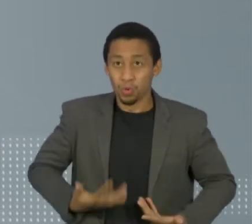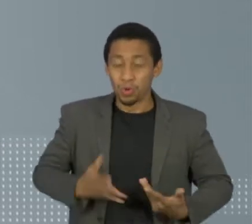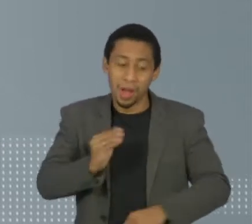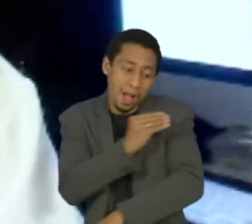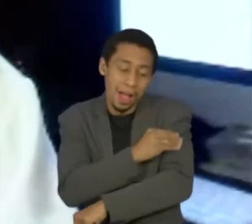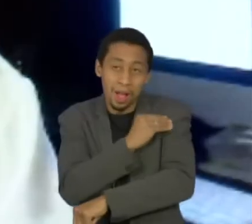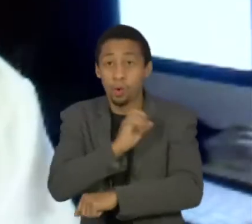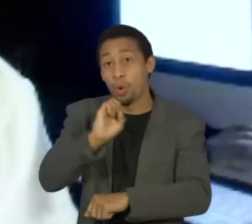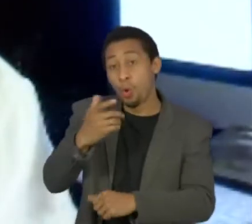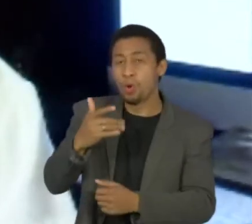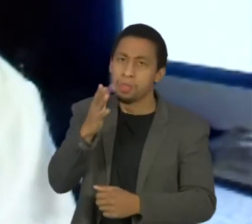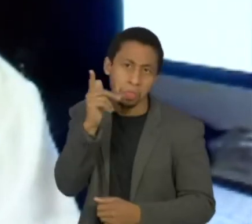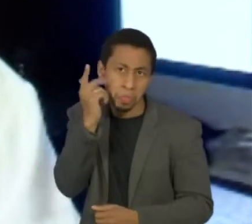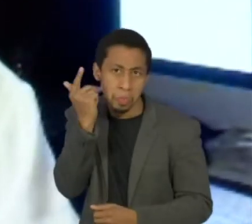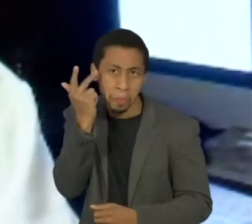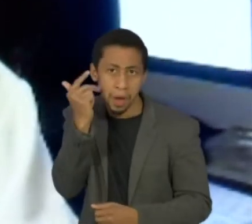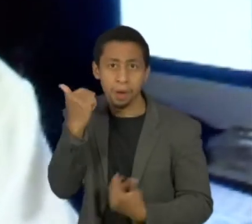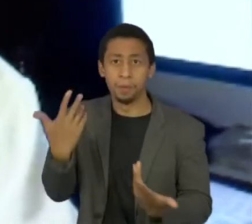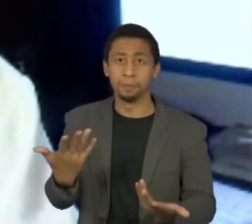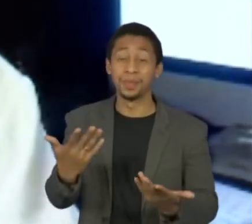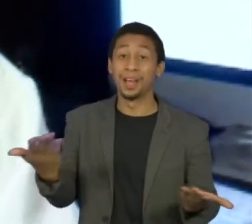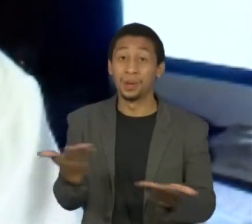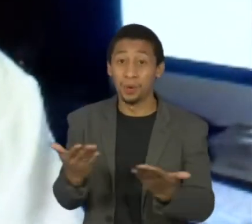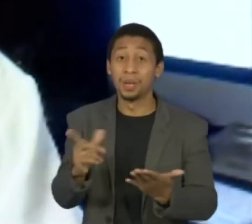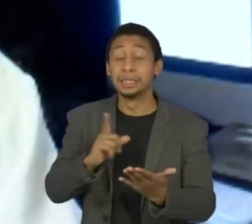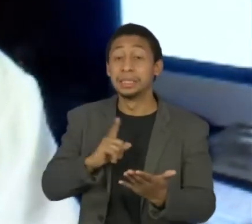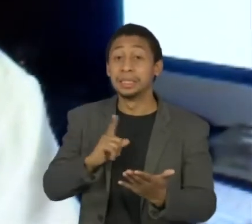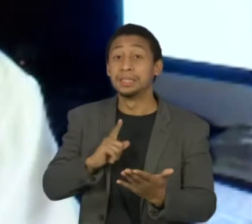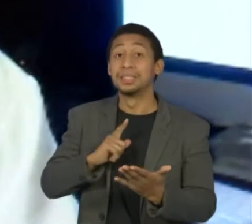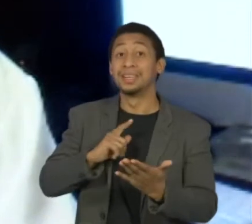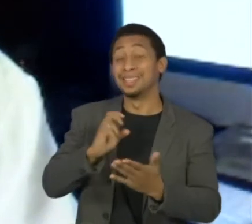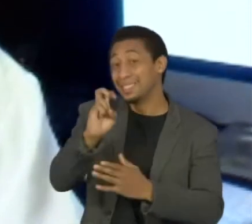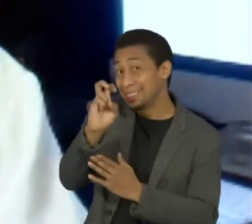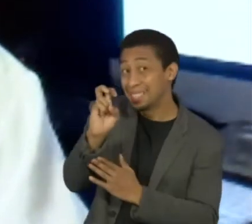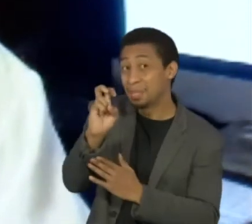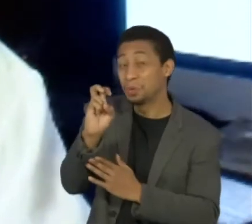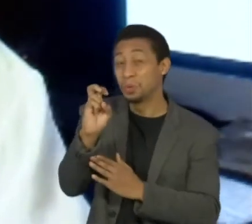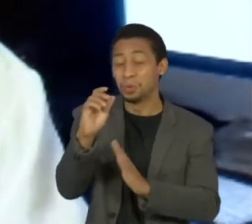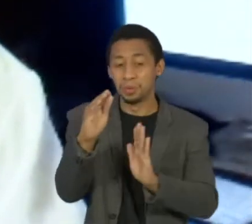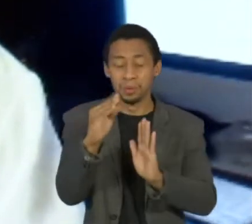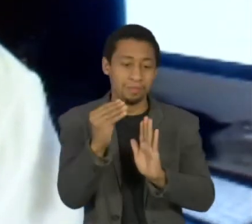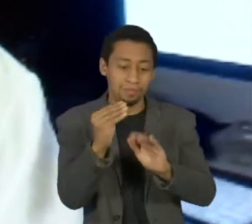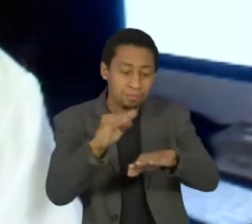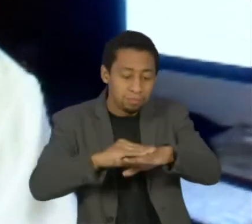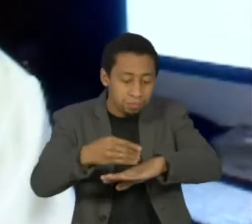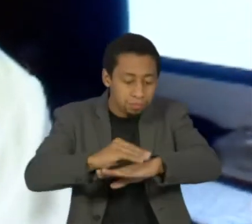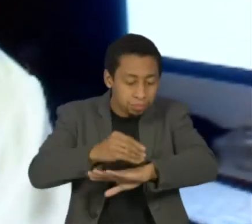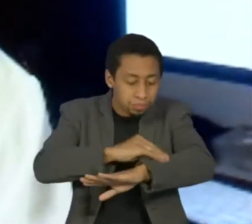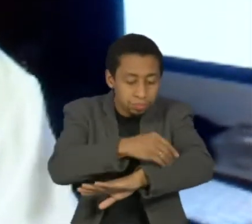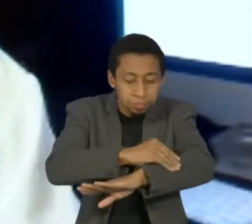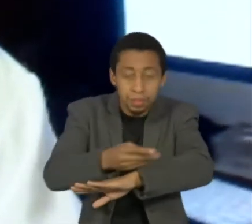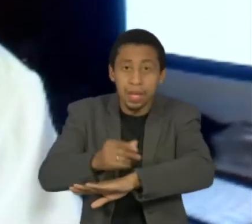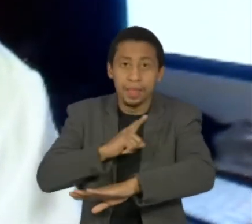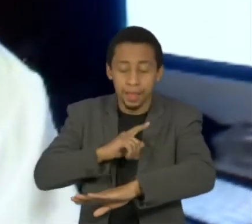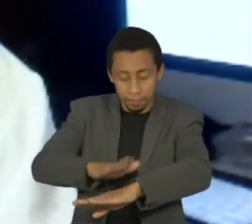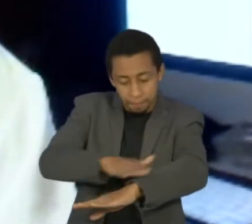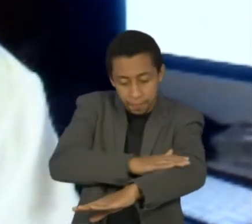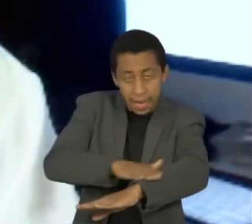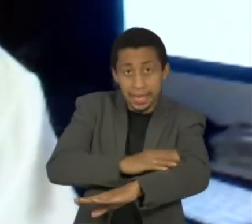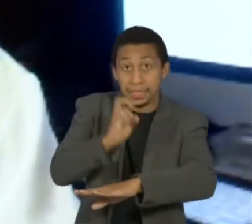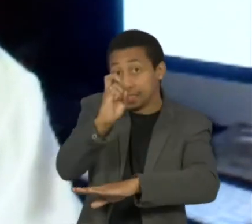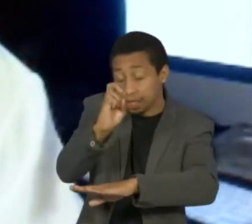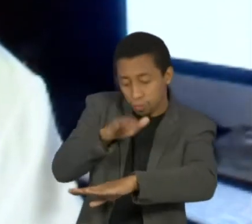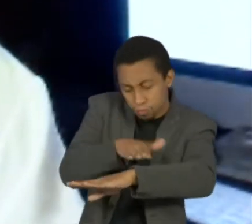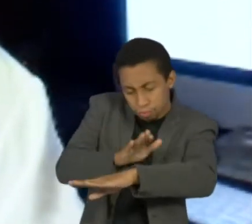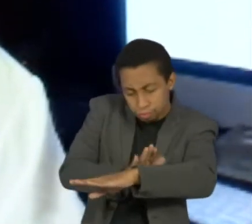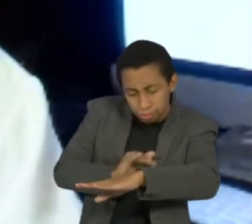ou líquida. A córnea tem cinco camadas e a camada mais superficial é o epitélio. E a córnea é um